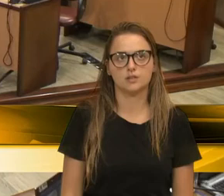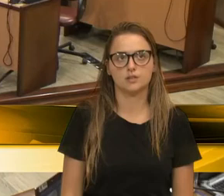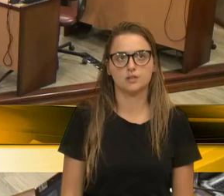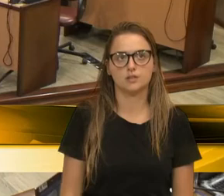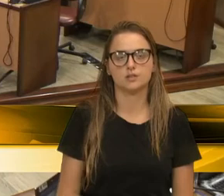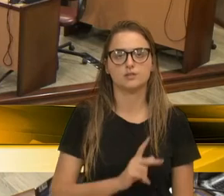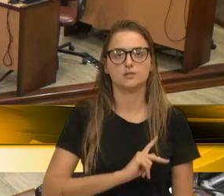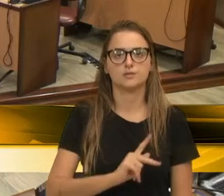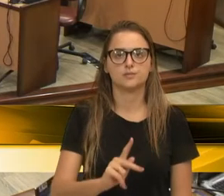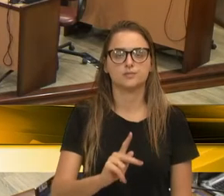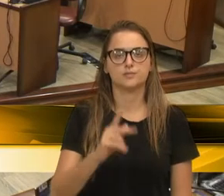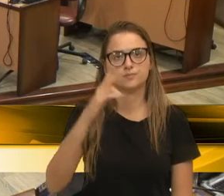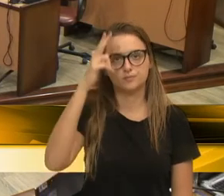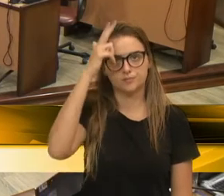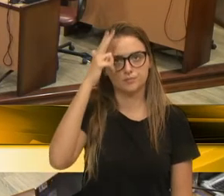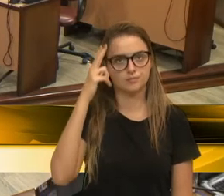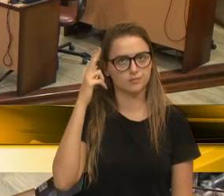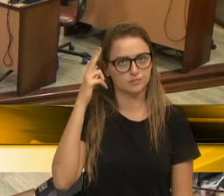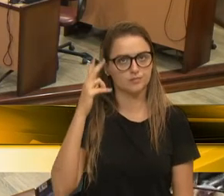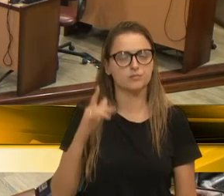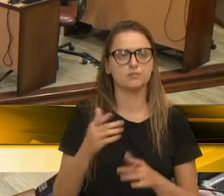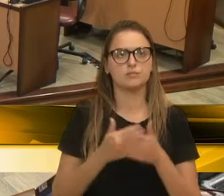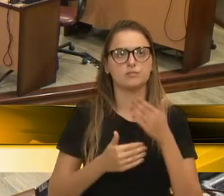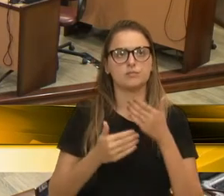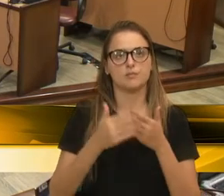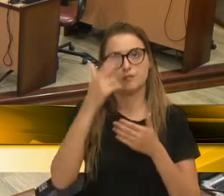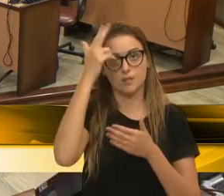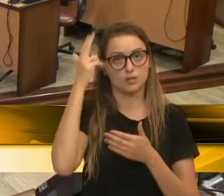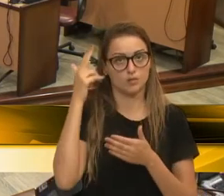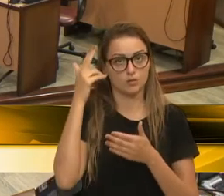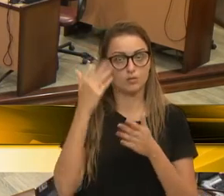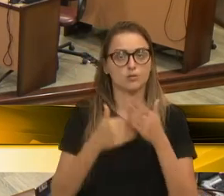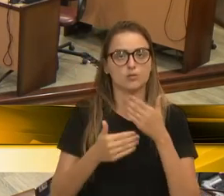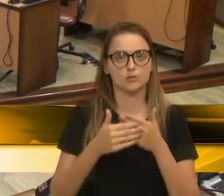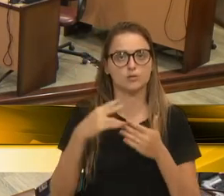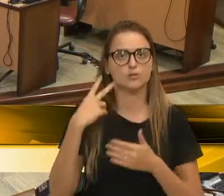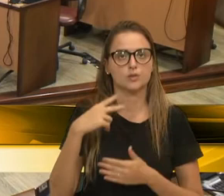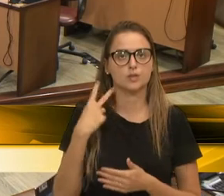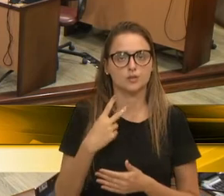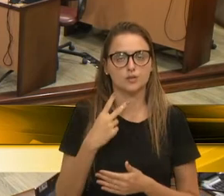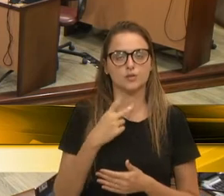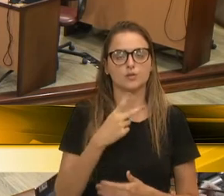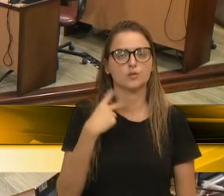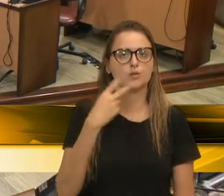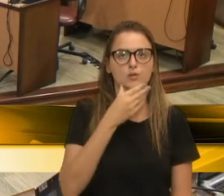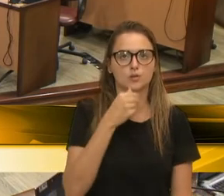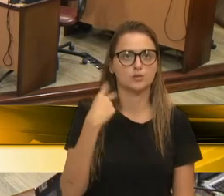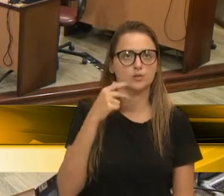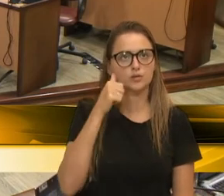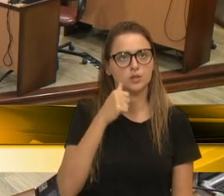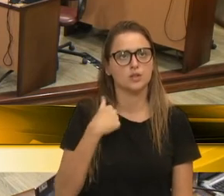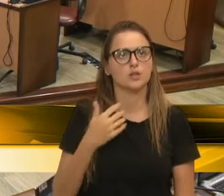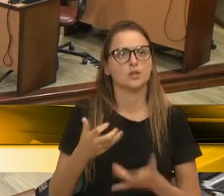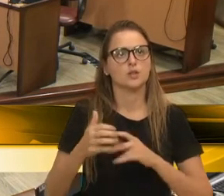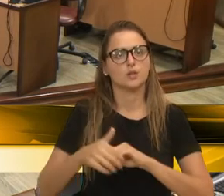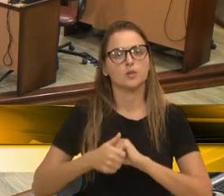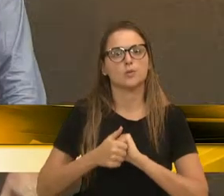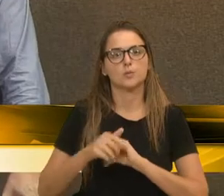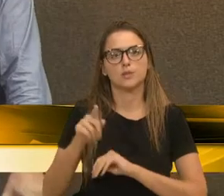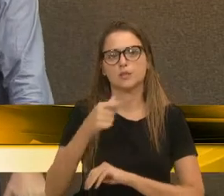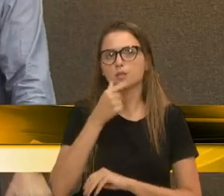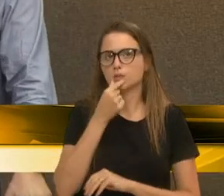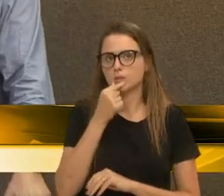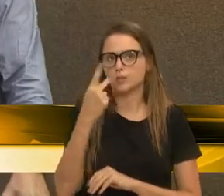Presidente Cassina, senhores vereadores, senhoras vereadoras, em primeiro lugar quero cumprimentar o vereador Rodrigo Beltrão pela